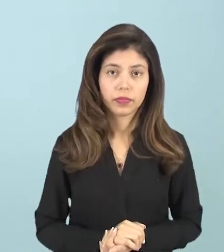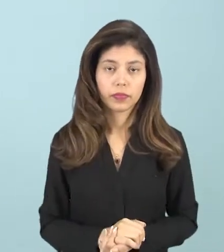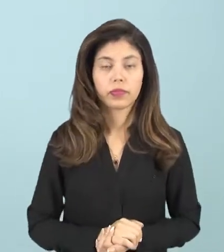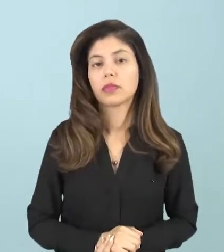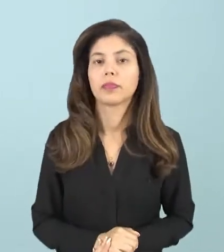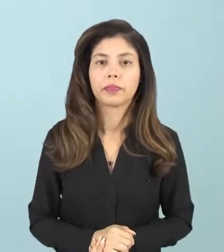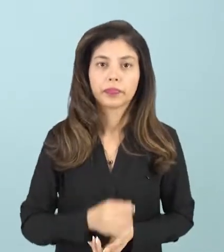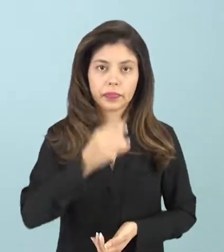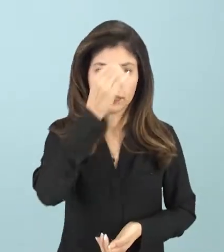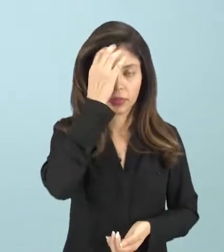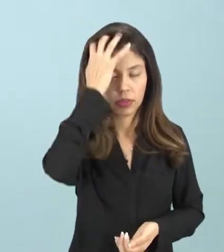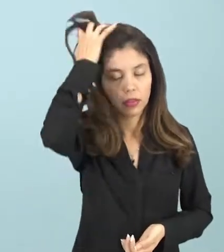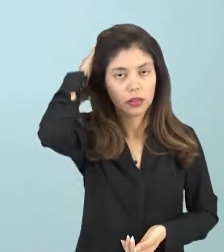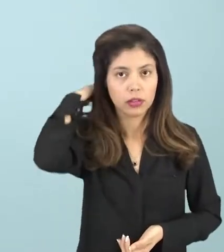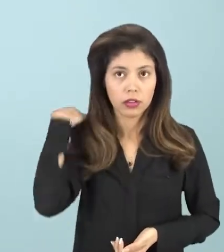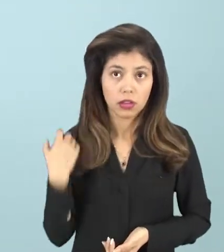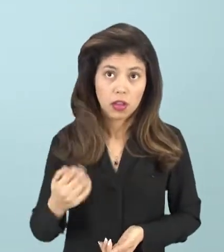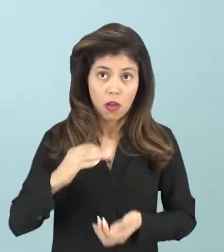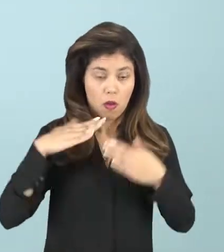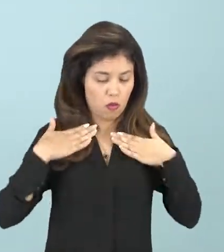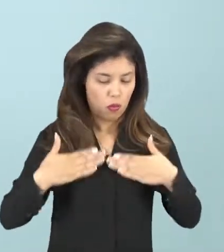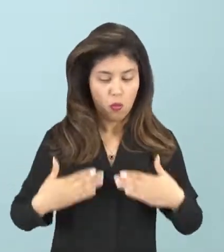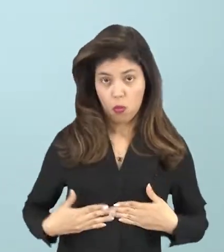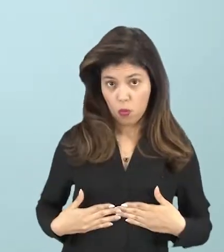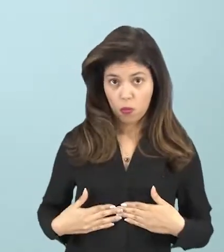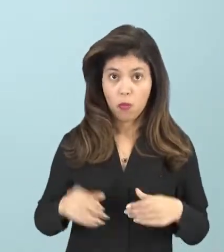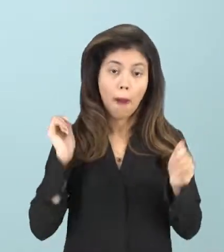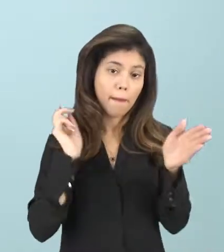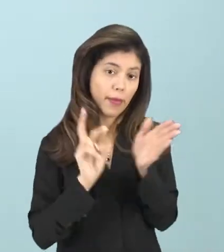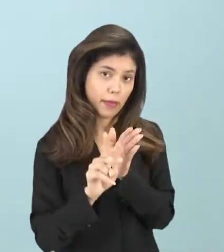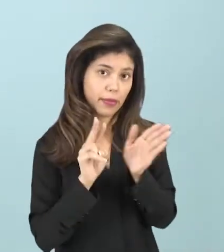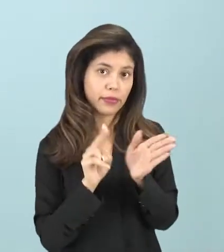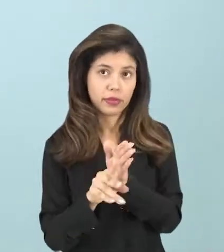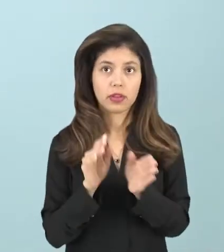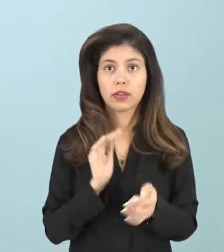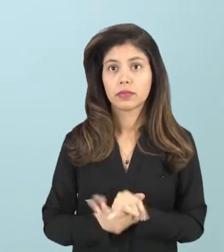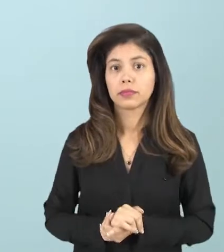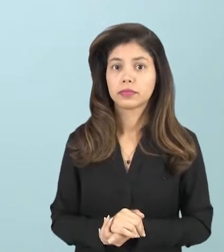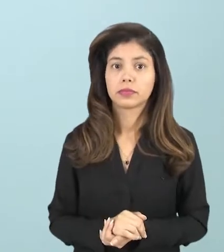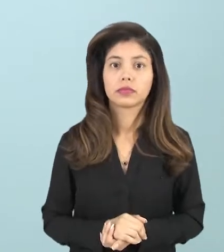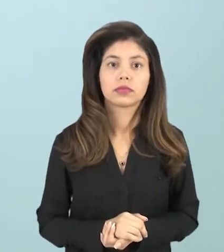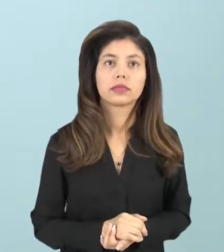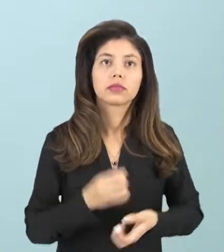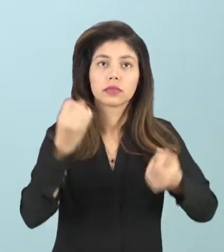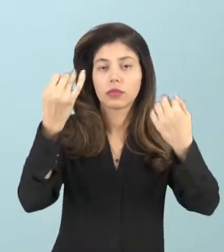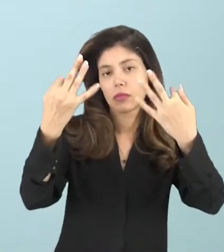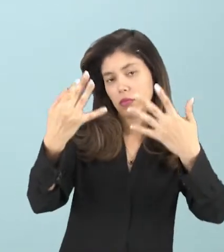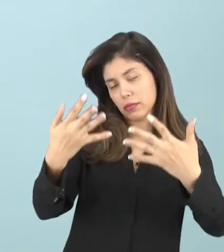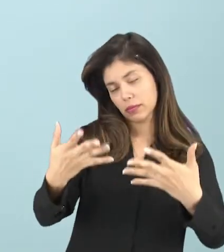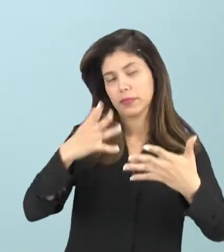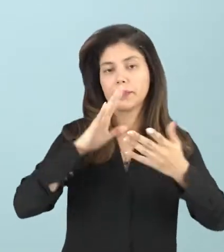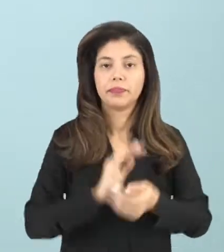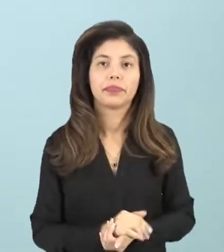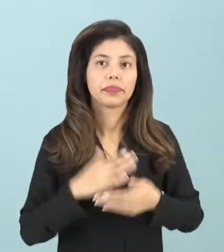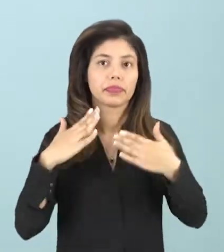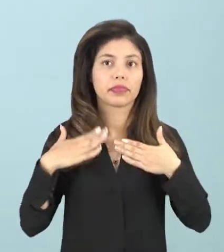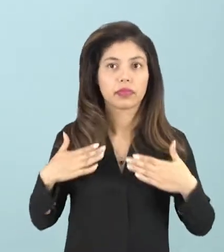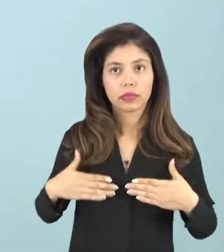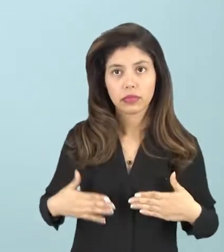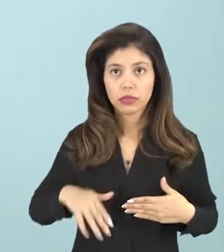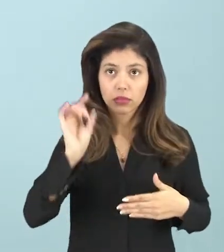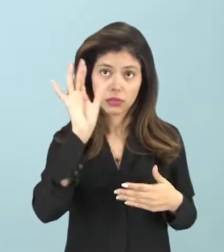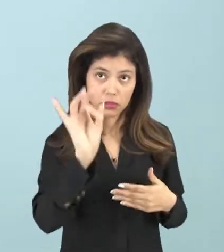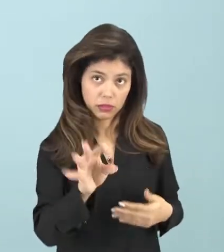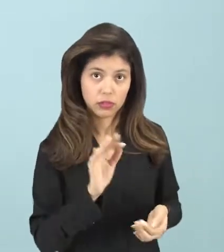ou seja, é a natureza dos corpos, a biologia, a tipificação justamente desses organismos.